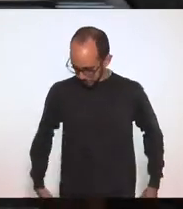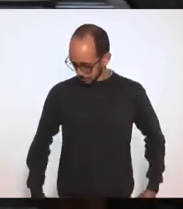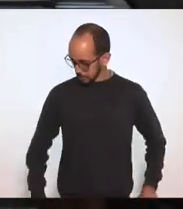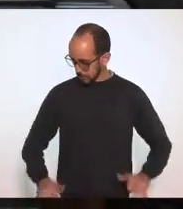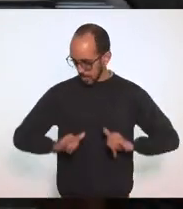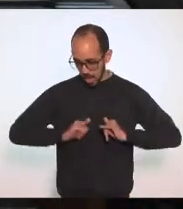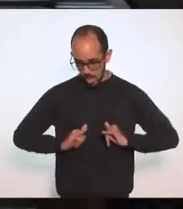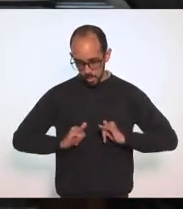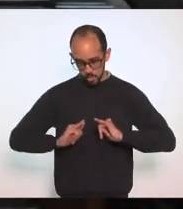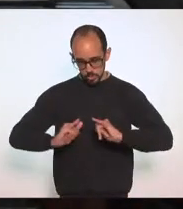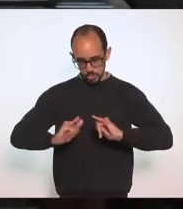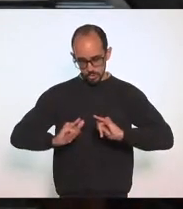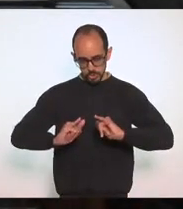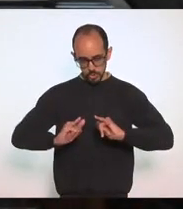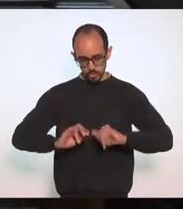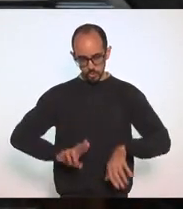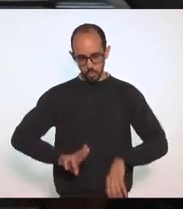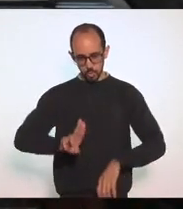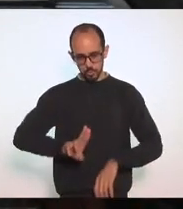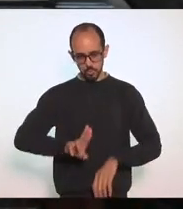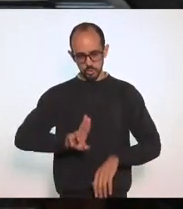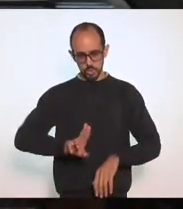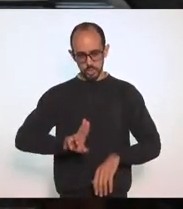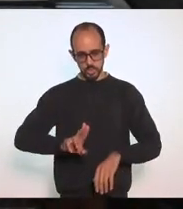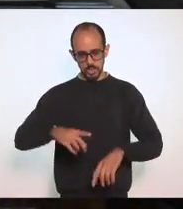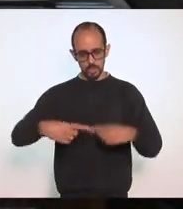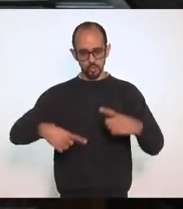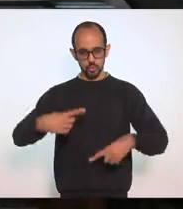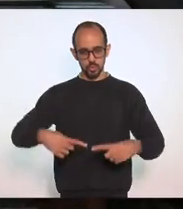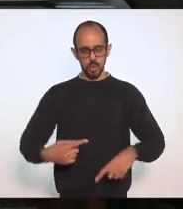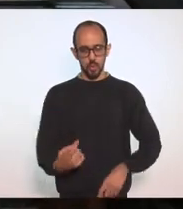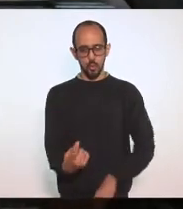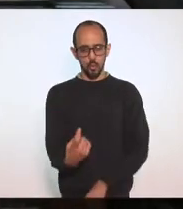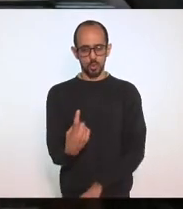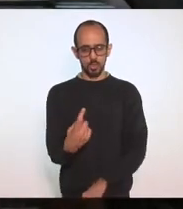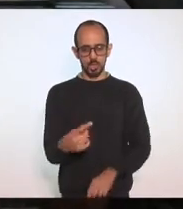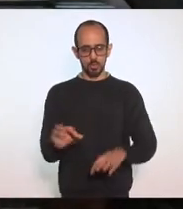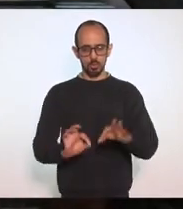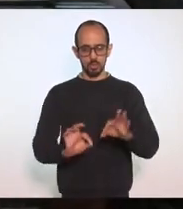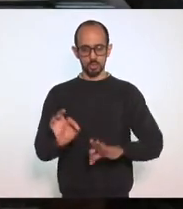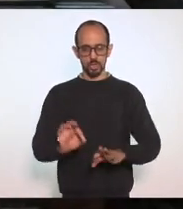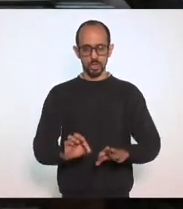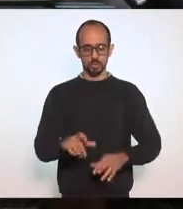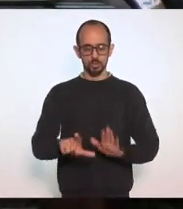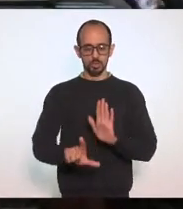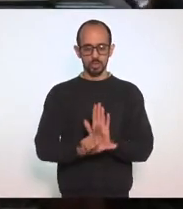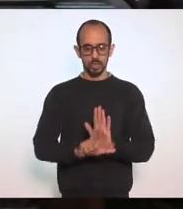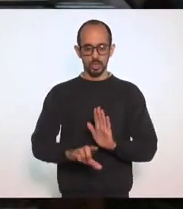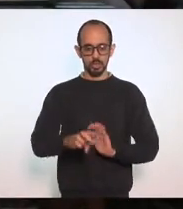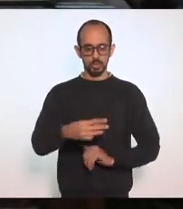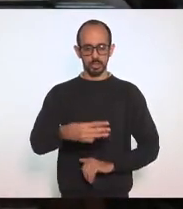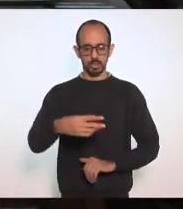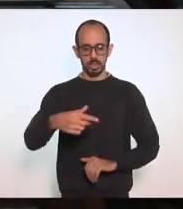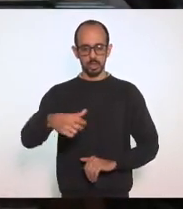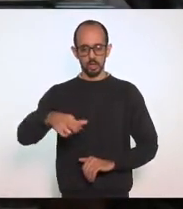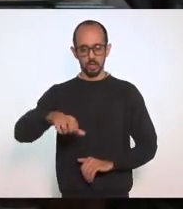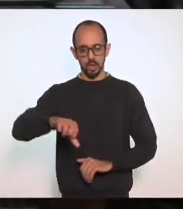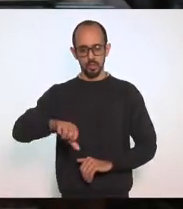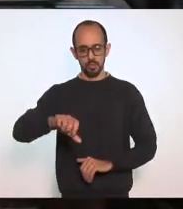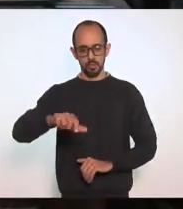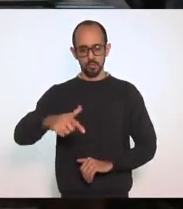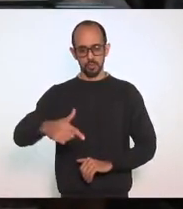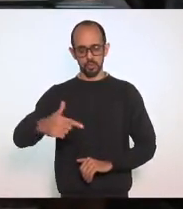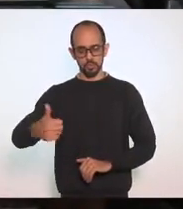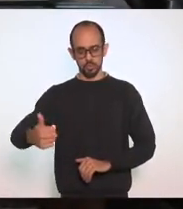Anuncio, em regime de urgência, em discussão única, projeto de lei 3940, de 21, de autoria do Poder Executivo, mensagem